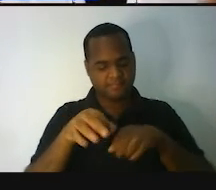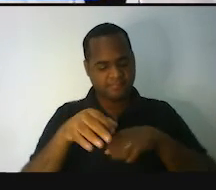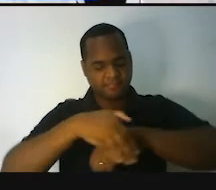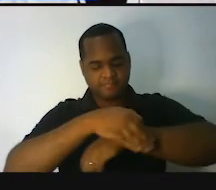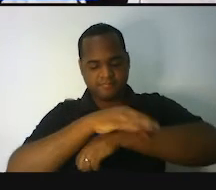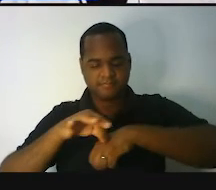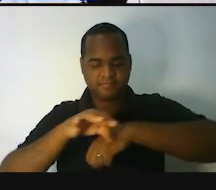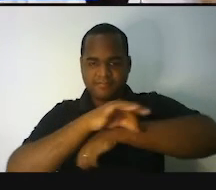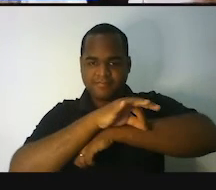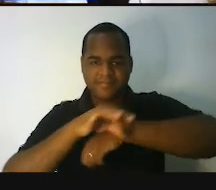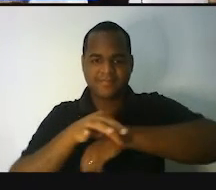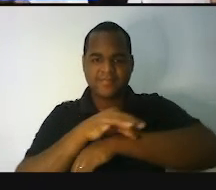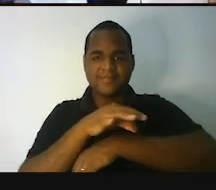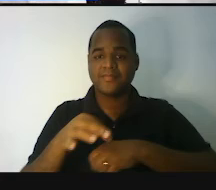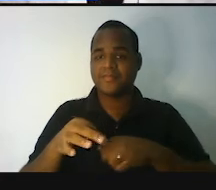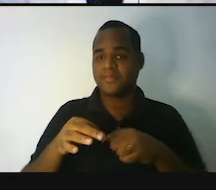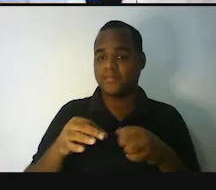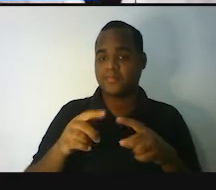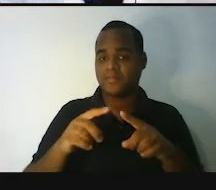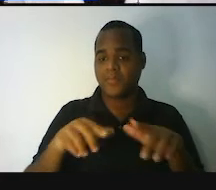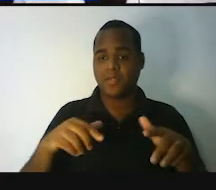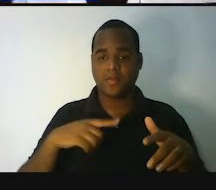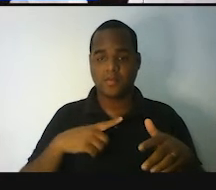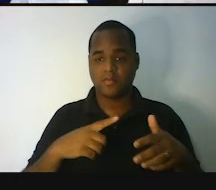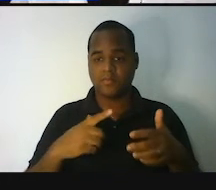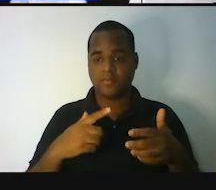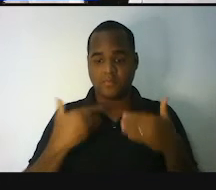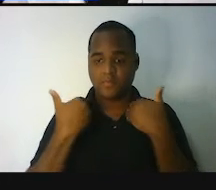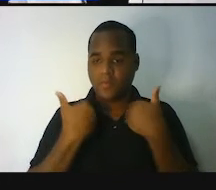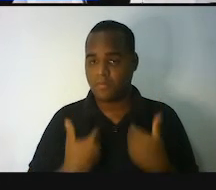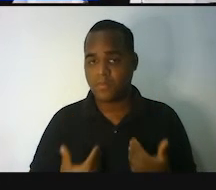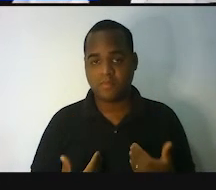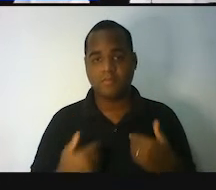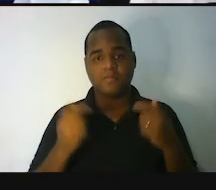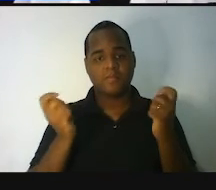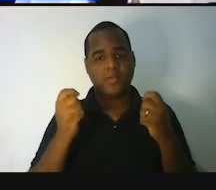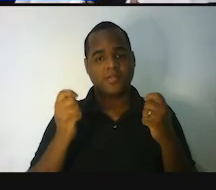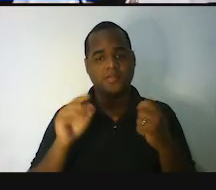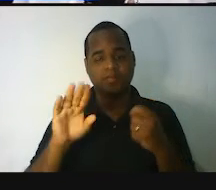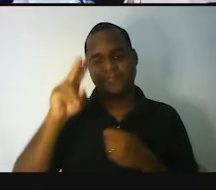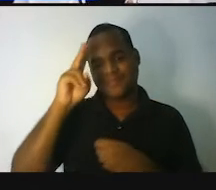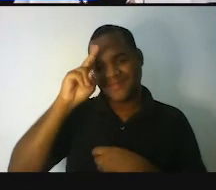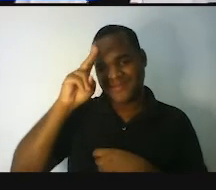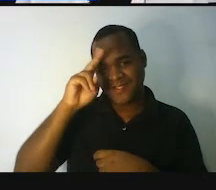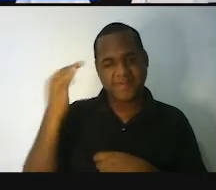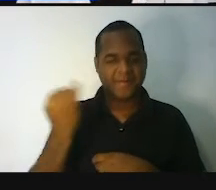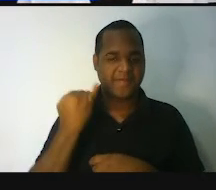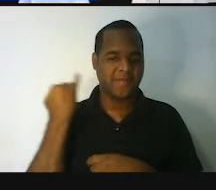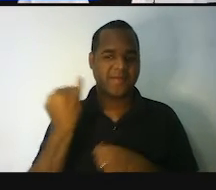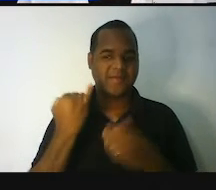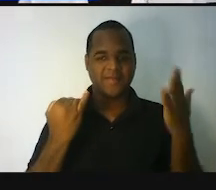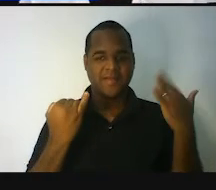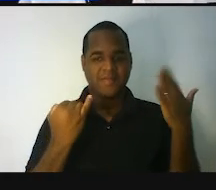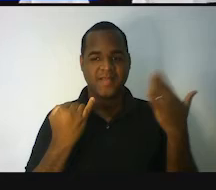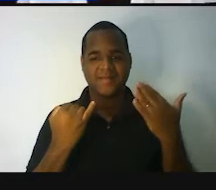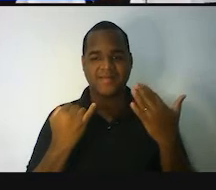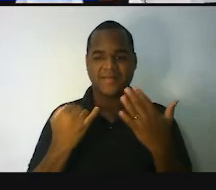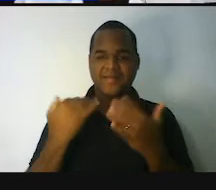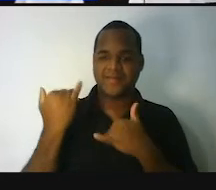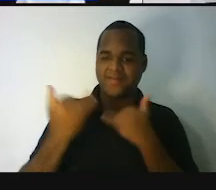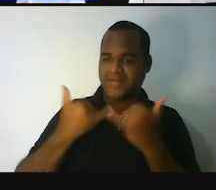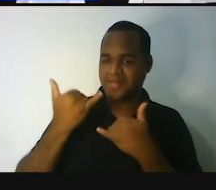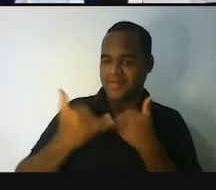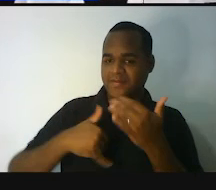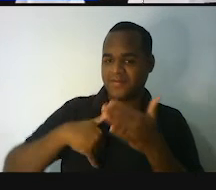usou os membros do seu corpo para poder medir. Eu lembro logo da minha infância, quando eu jogava bola na